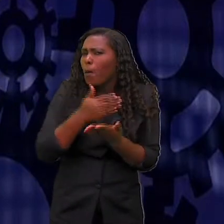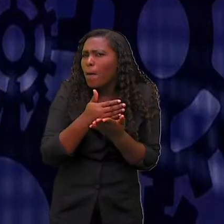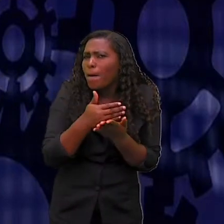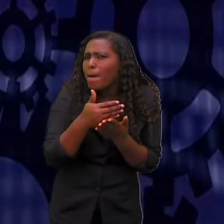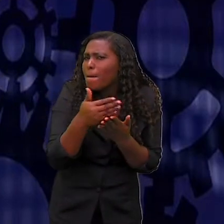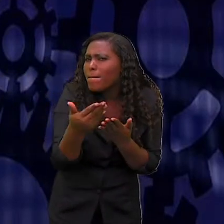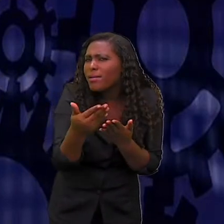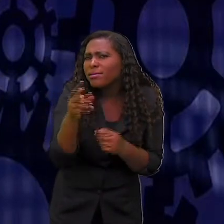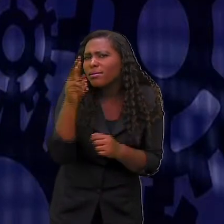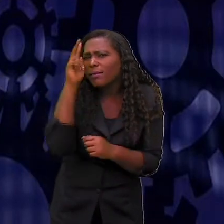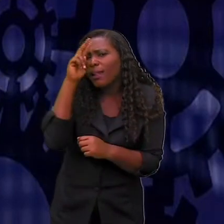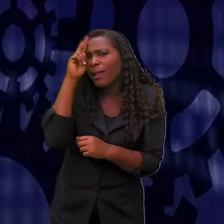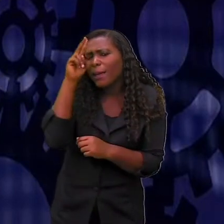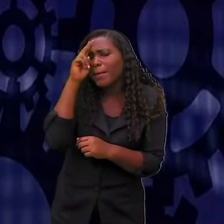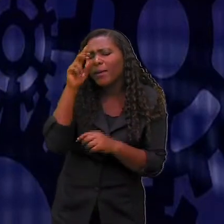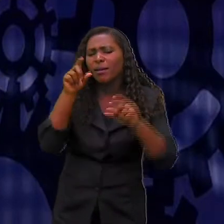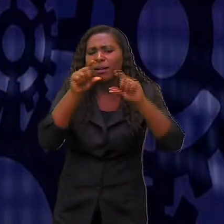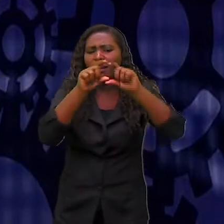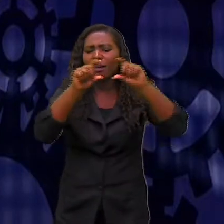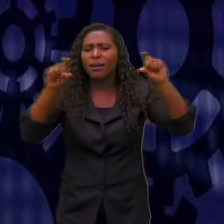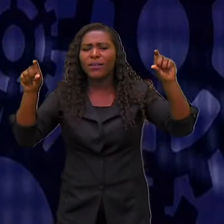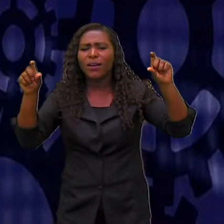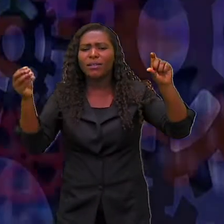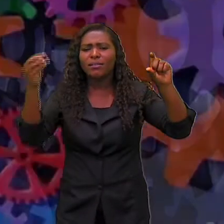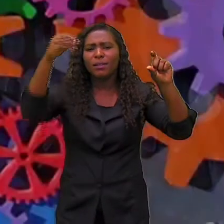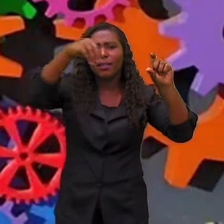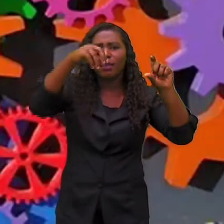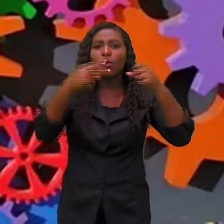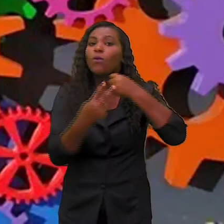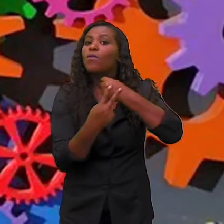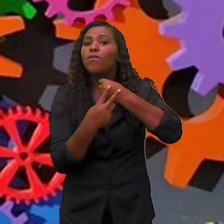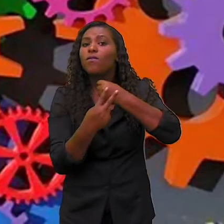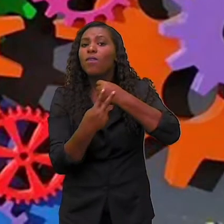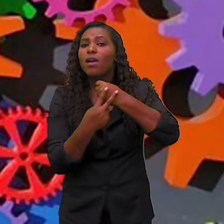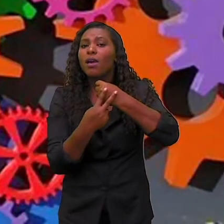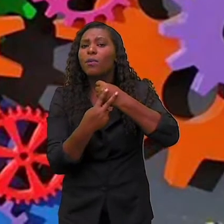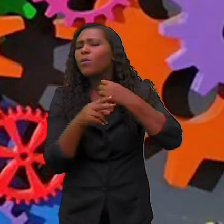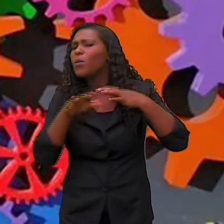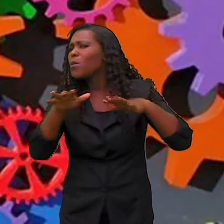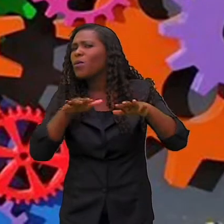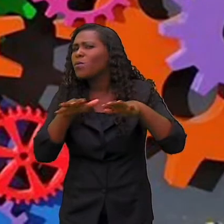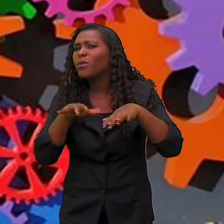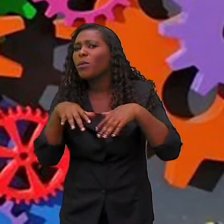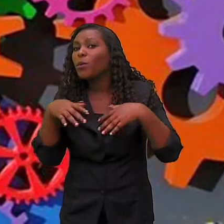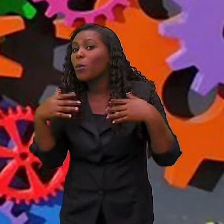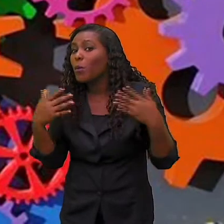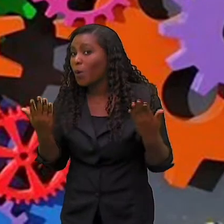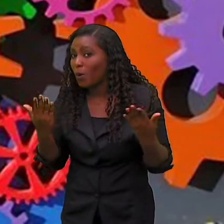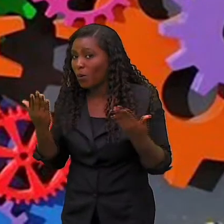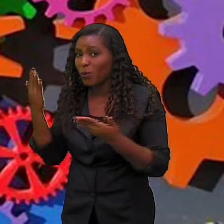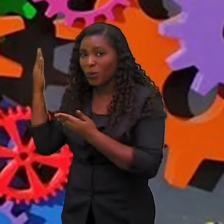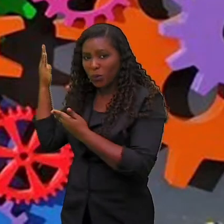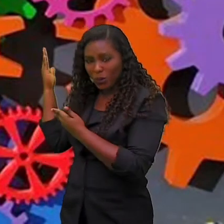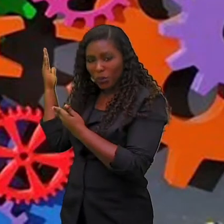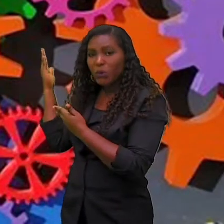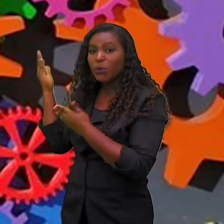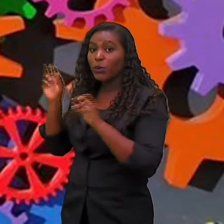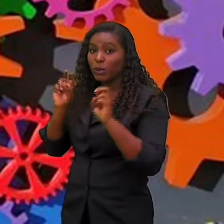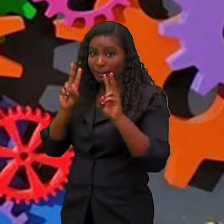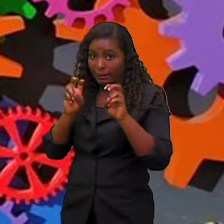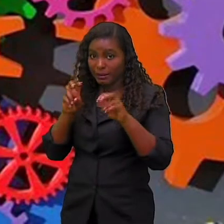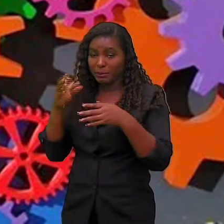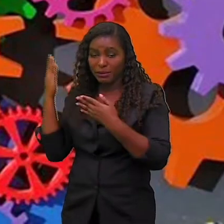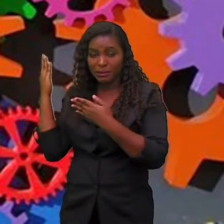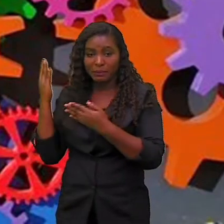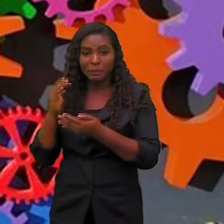que são vozes verbais. E o que são vozes verbais? Fala para mim aí pessoal. Bom, as vozes verbais ou